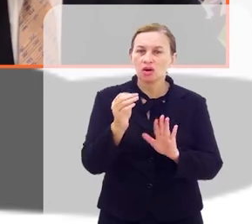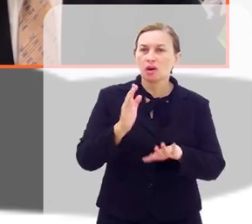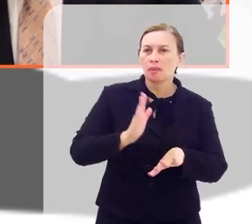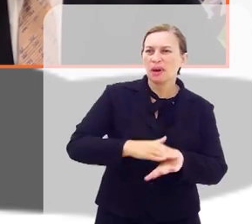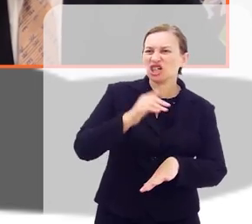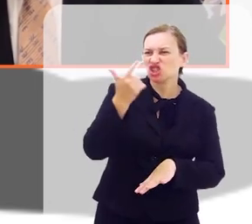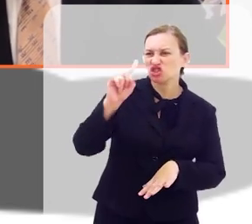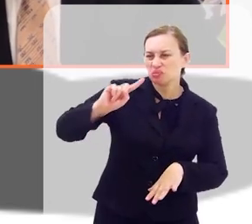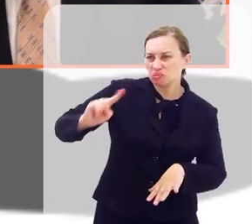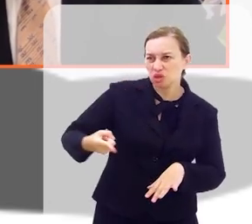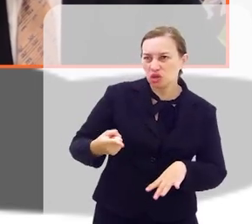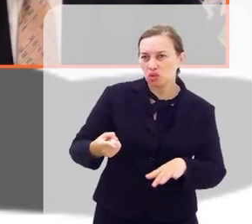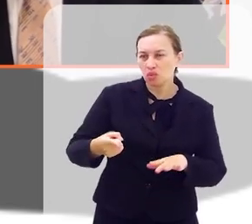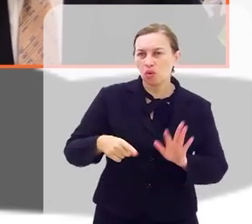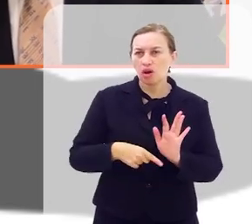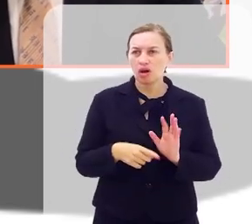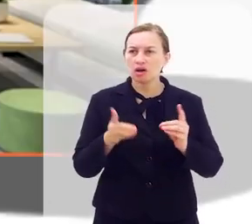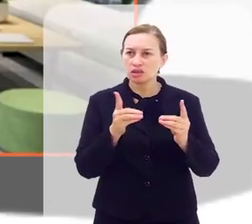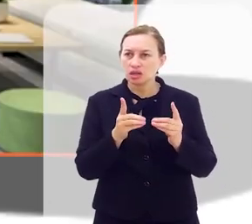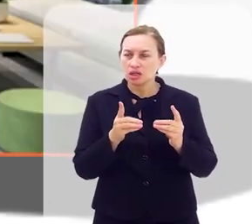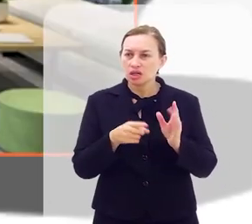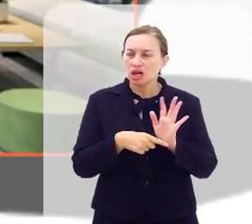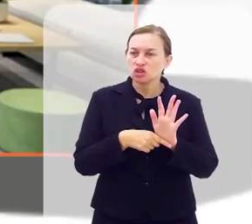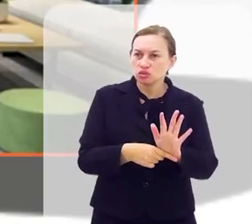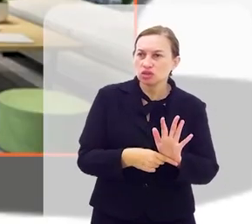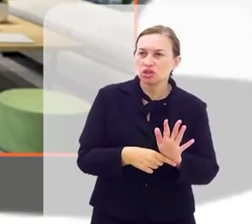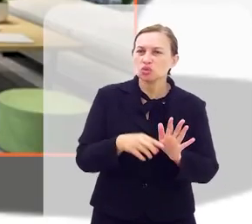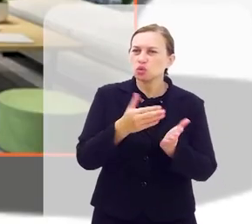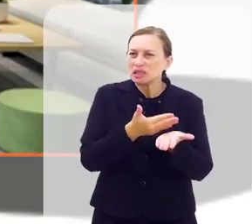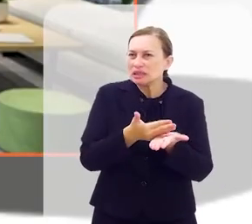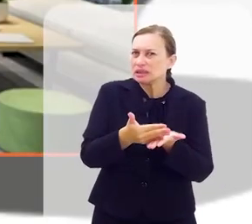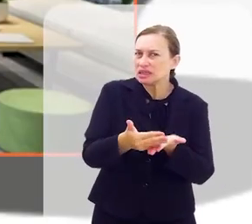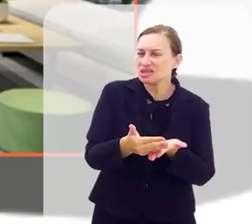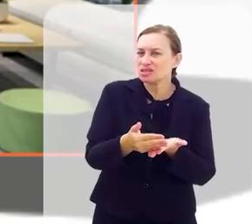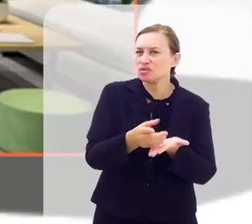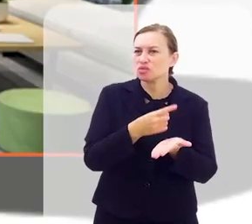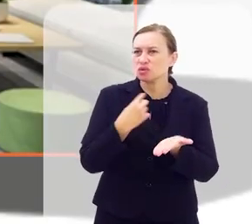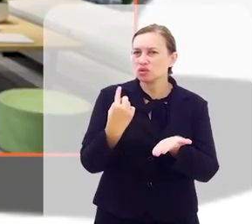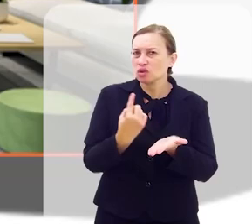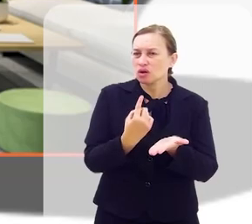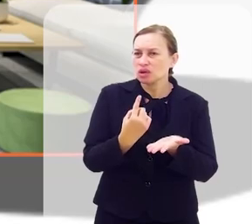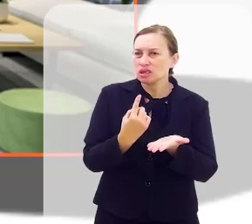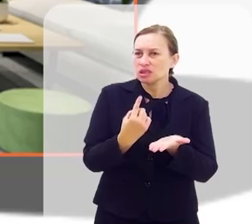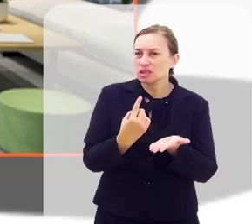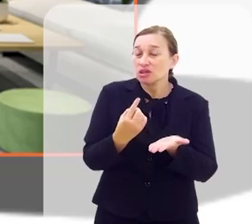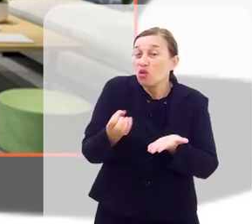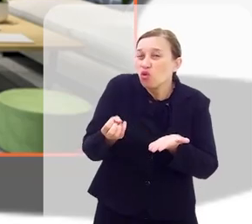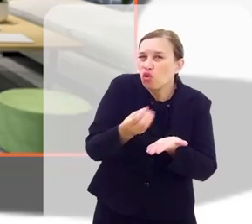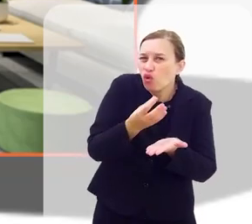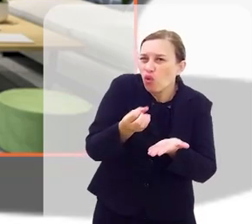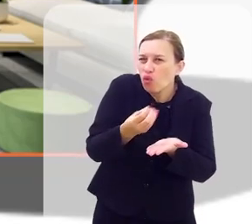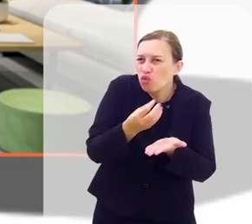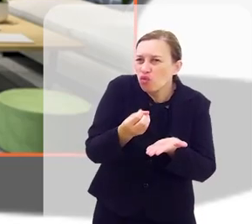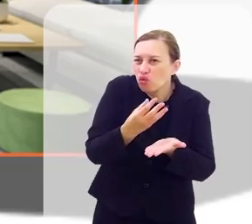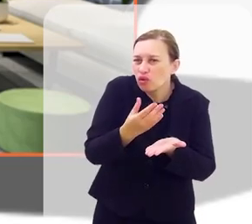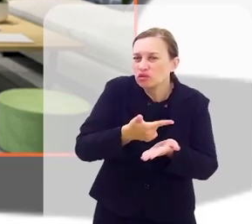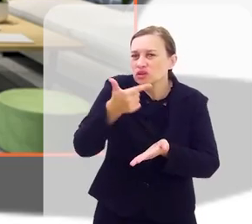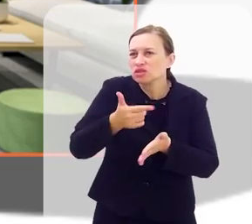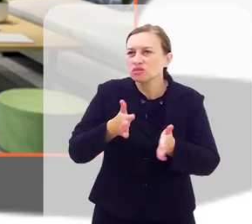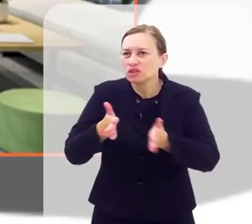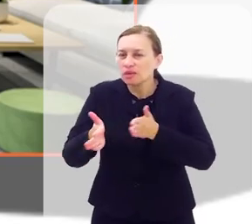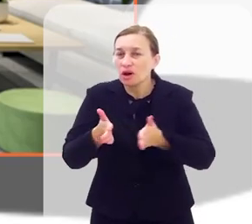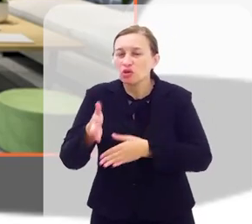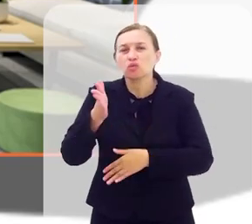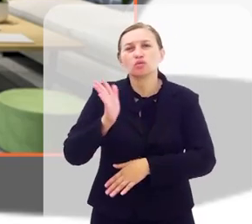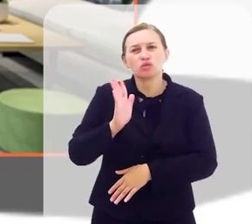esses mais de mil atendimentos. E ainda no início, nós estamos muito ainda, ainda está muito incipiente esse segundo